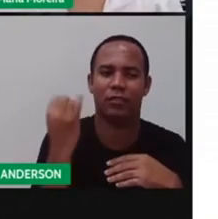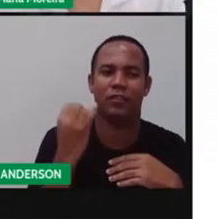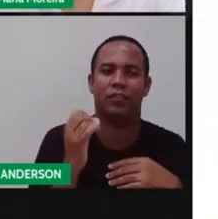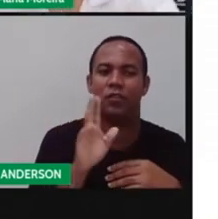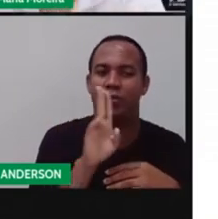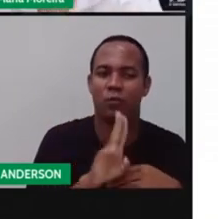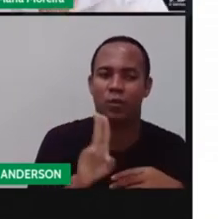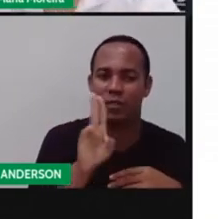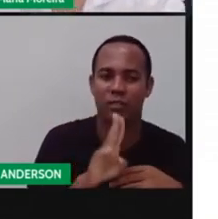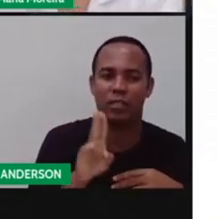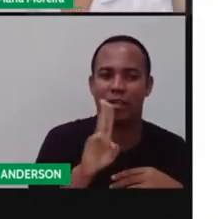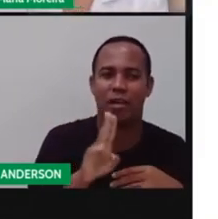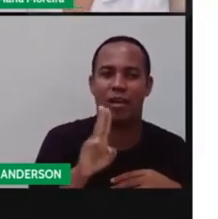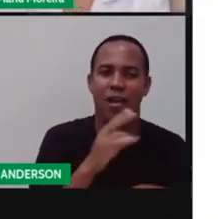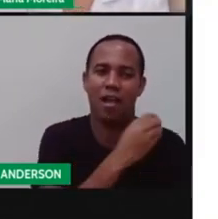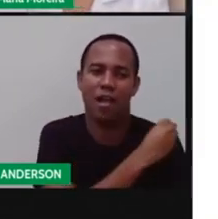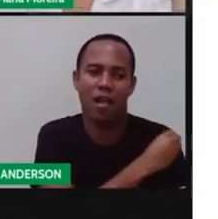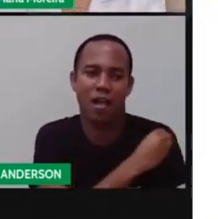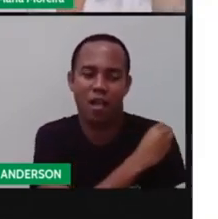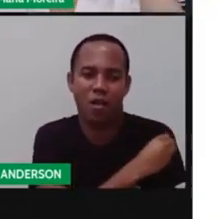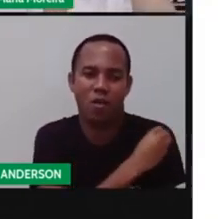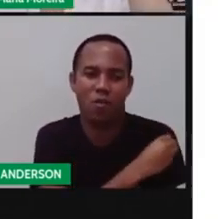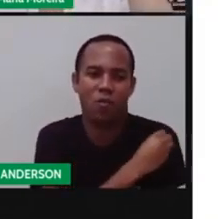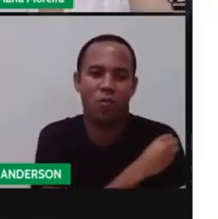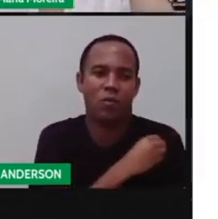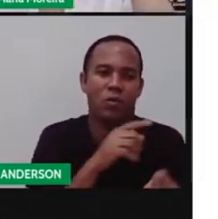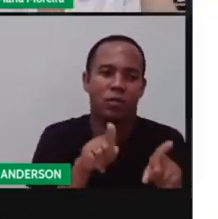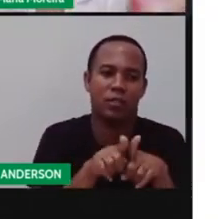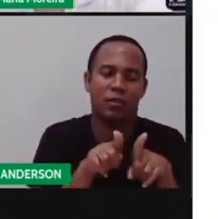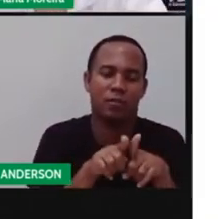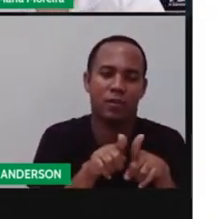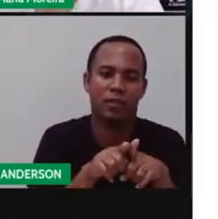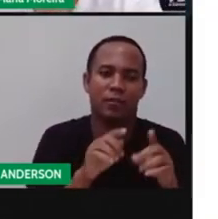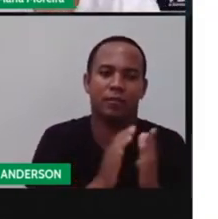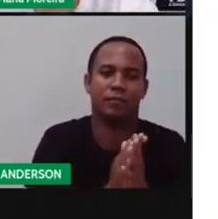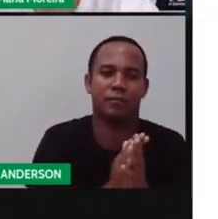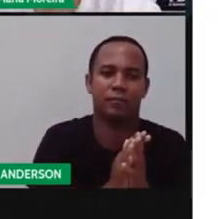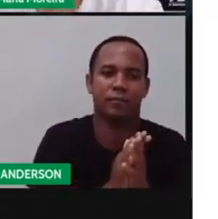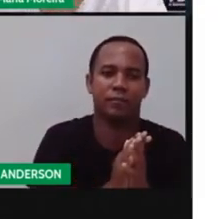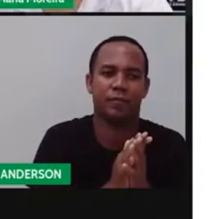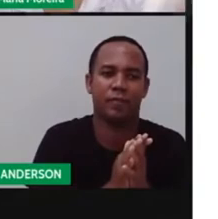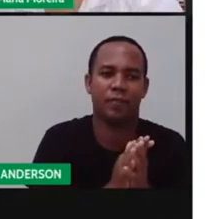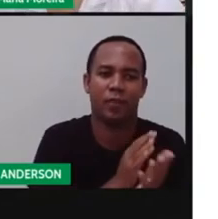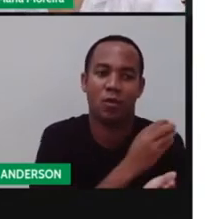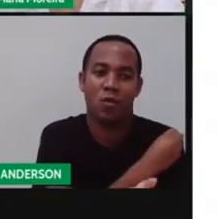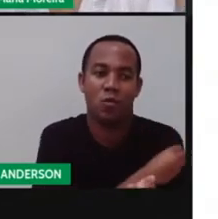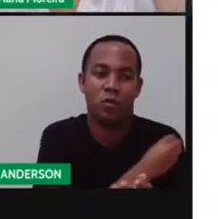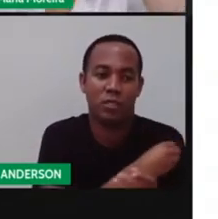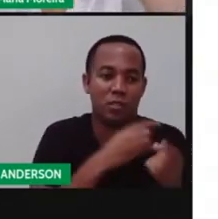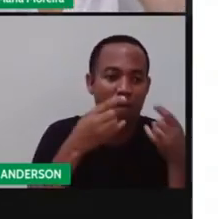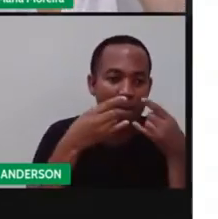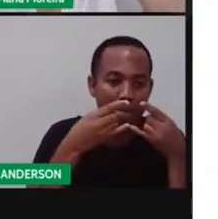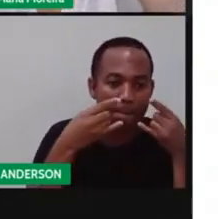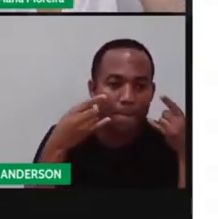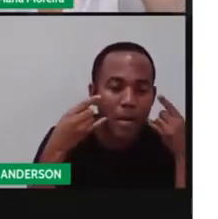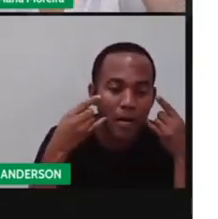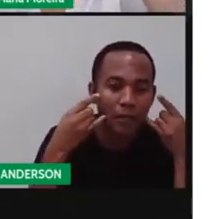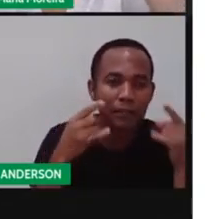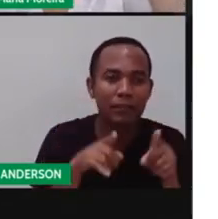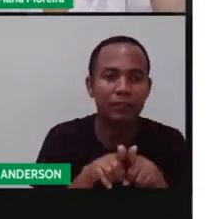Usem o quê? Álcool em gel, certo? Usem álcool em gel. E usem máscara.